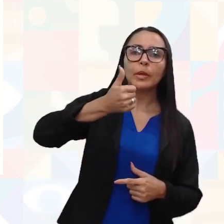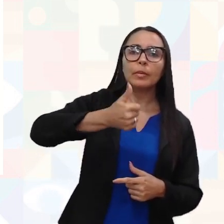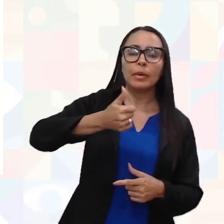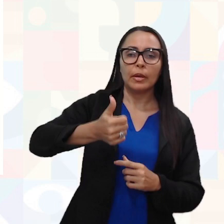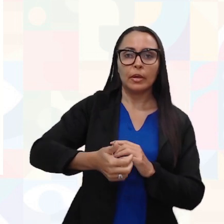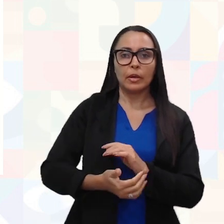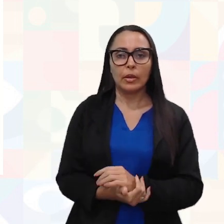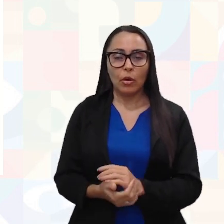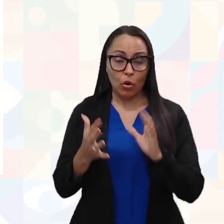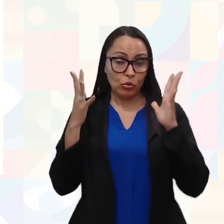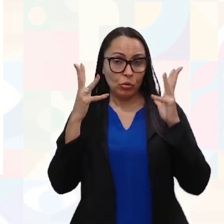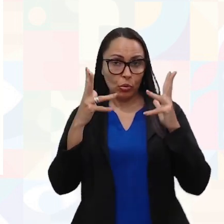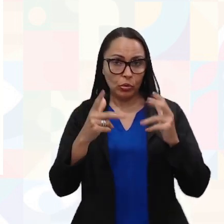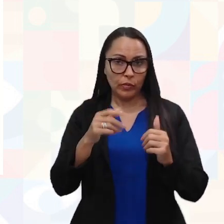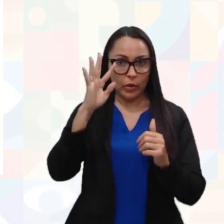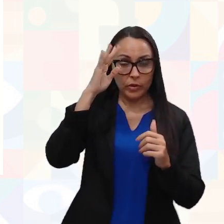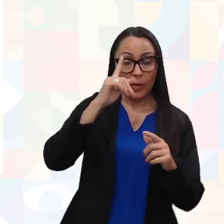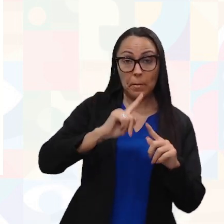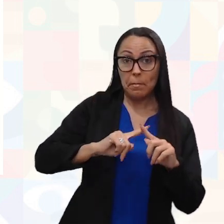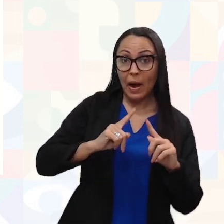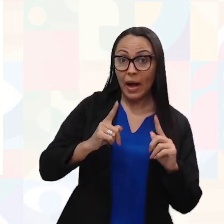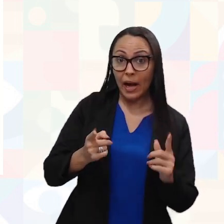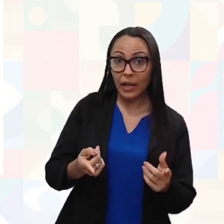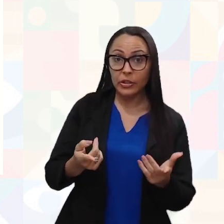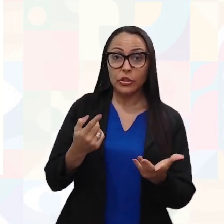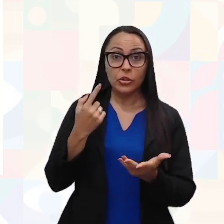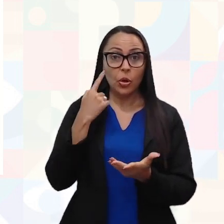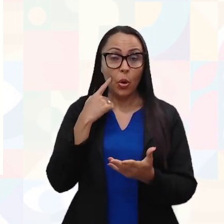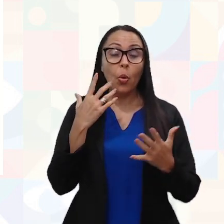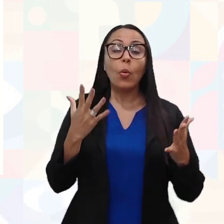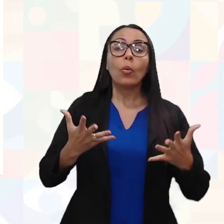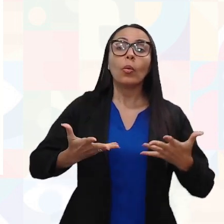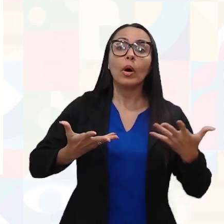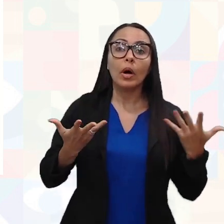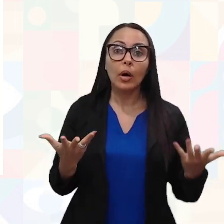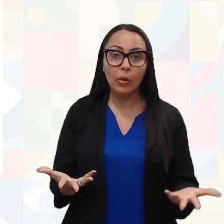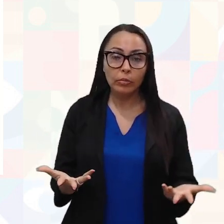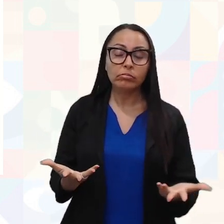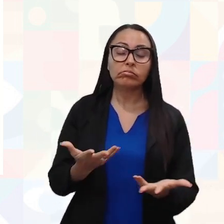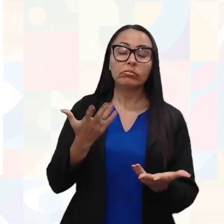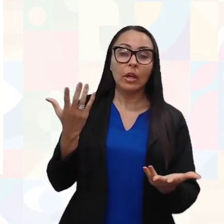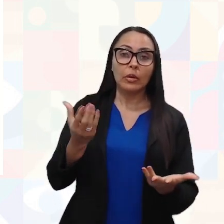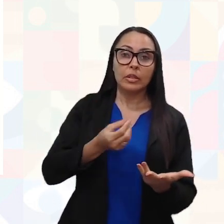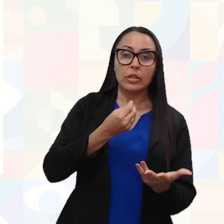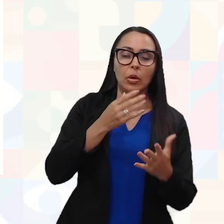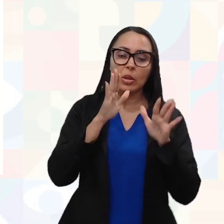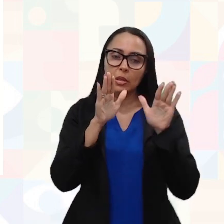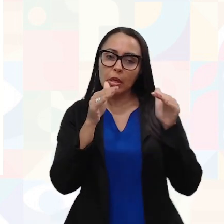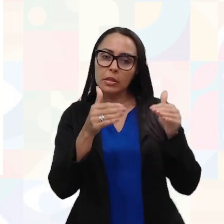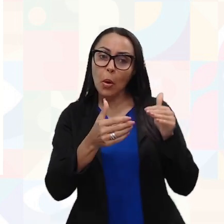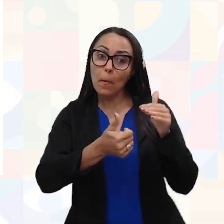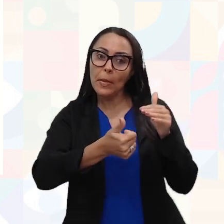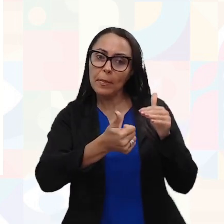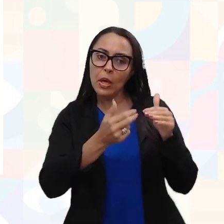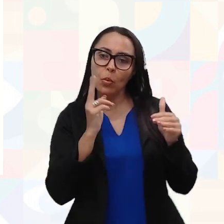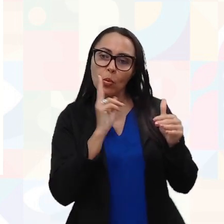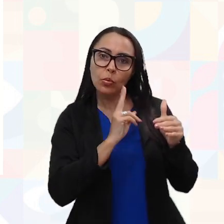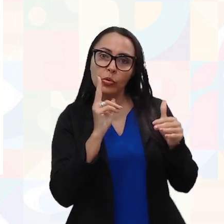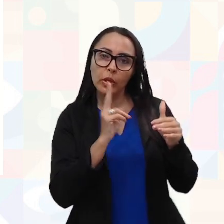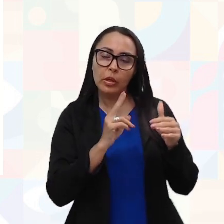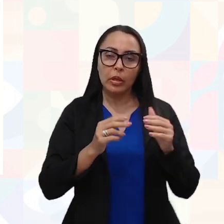Todos vão ser resolvidos. Mas a gente vai ter que ver aqui qual exige nossa atenção imediatamente.